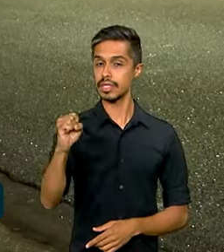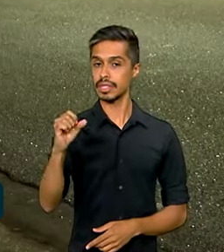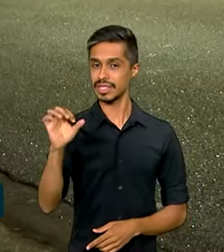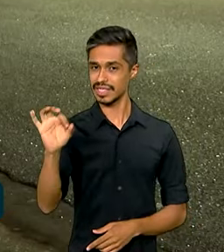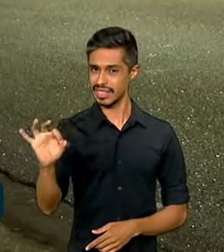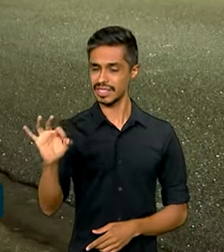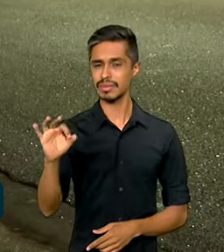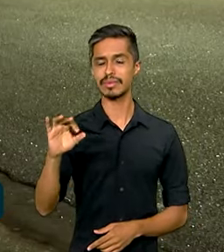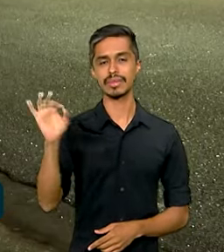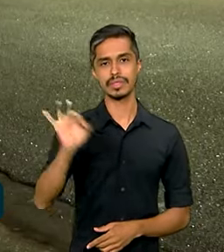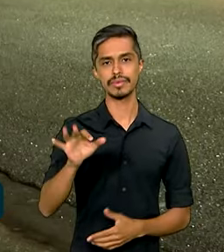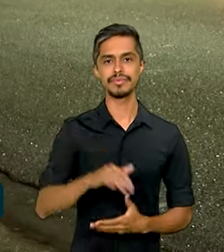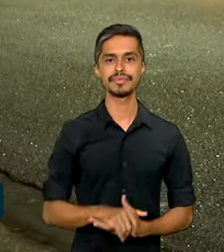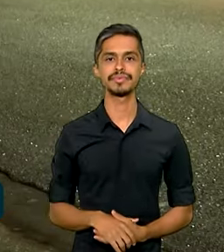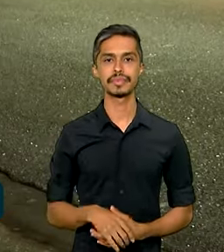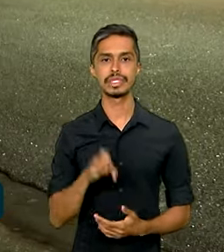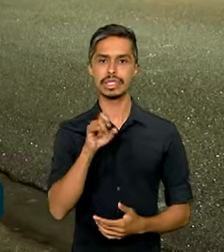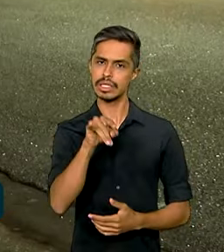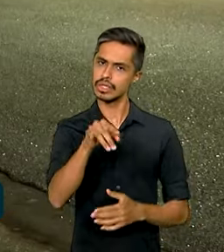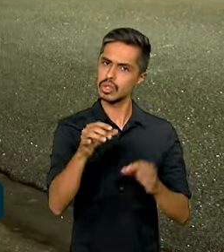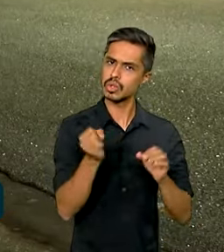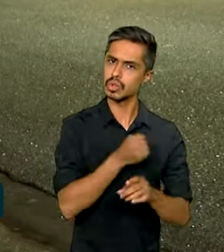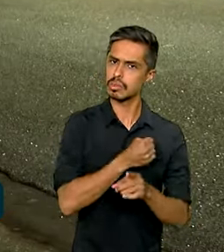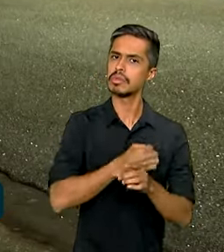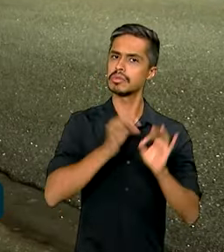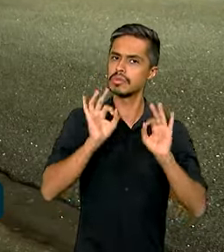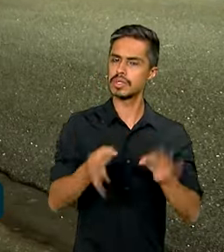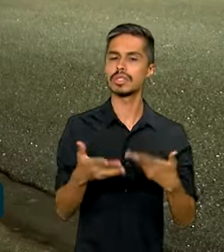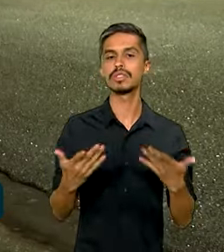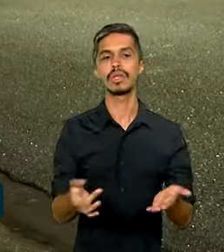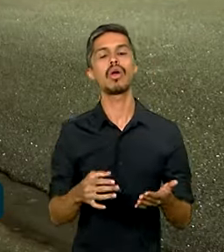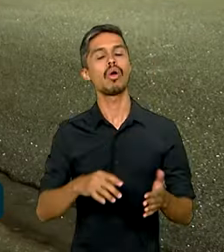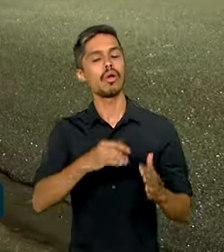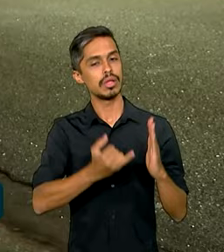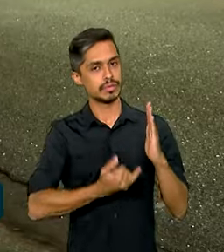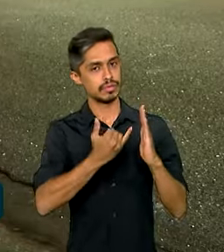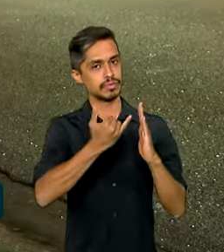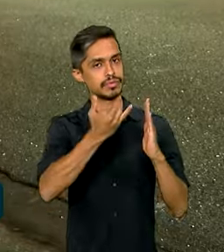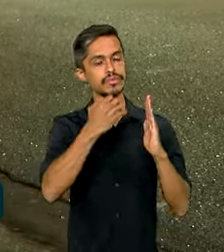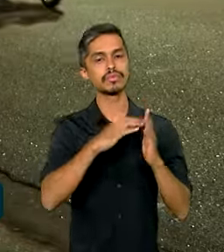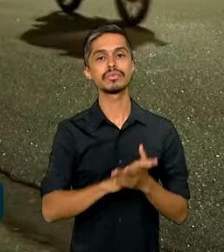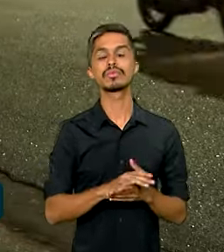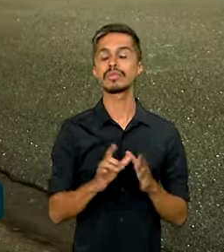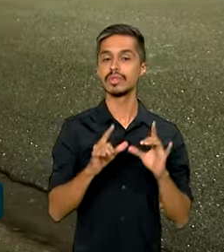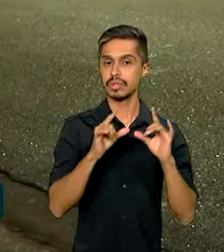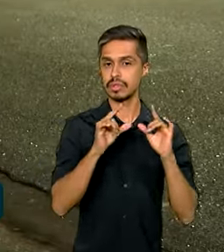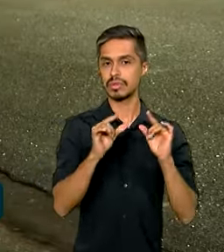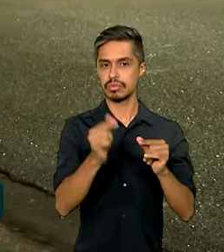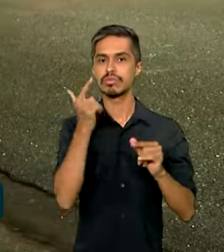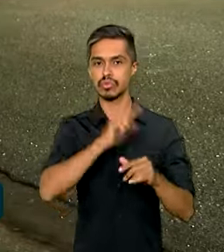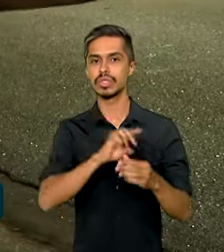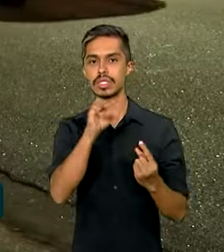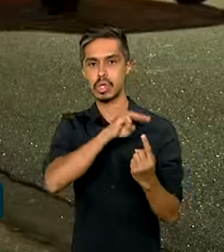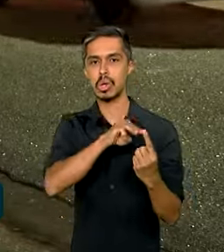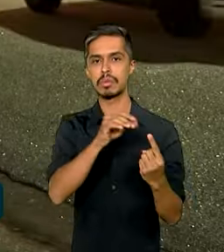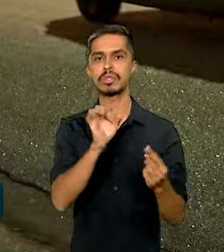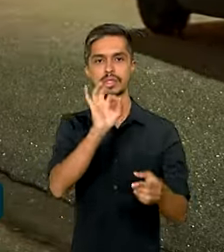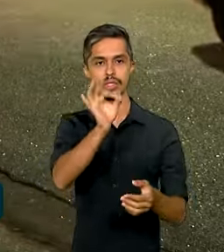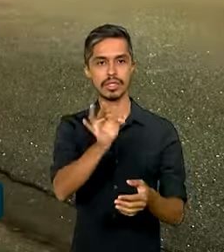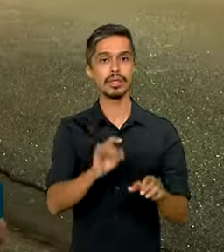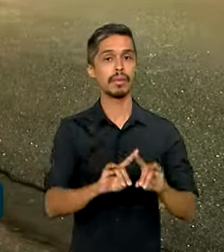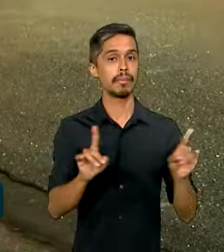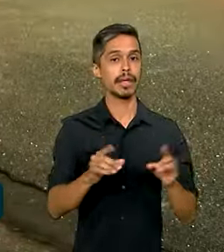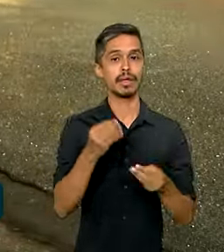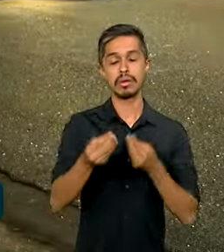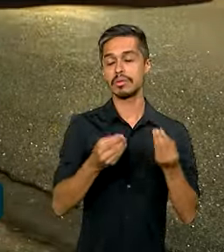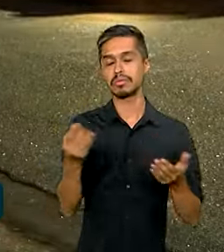número se confirmar, mais uma vez o Brasil vai fechar o ano com inflação dentro da meta, assim como aconteceu em 2023, mas